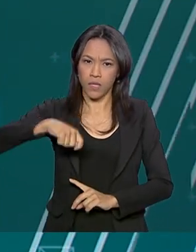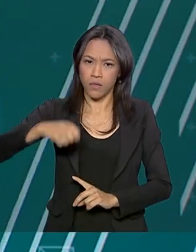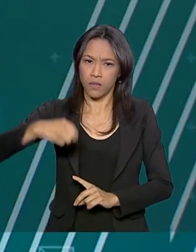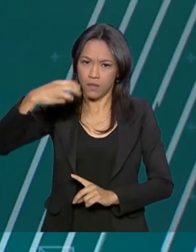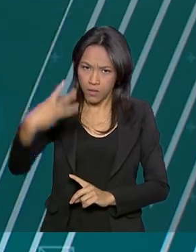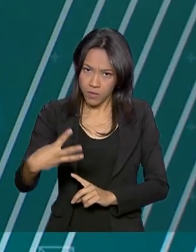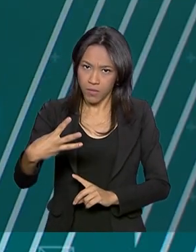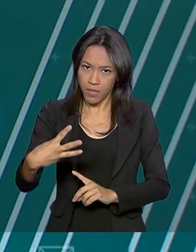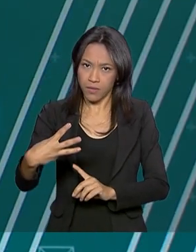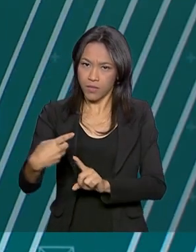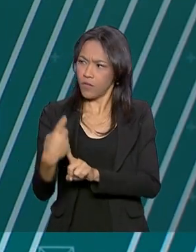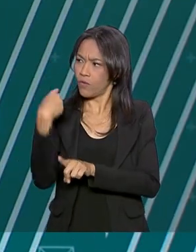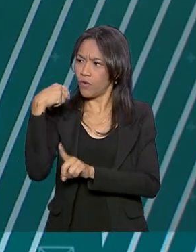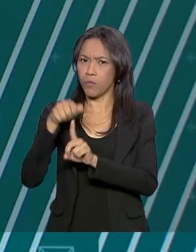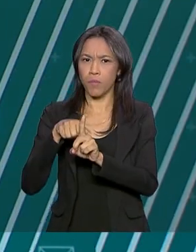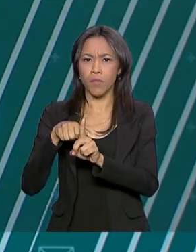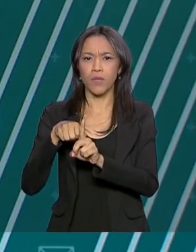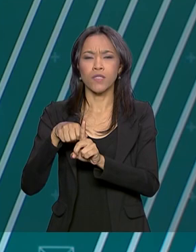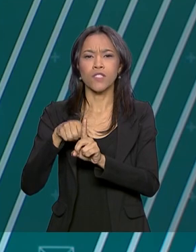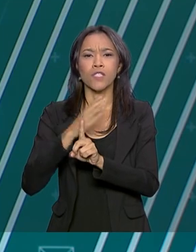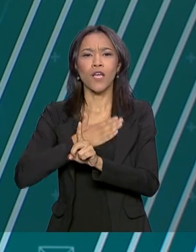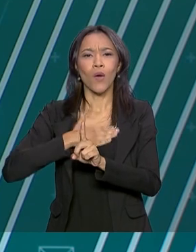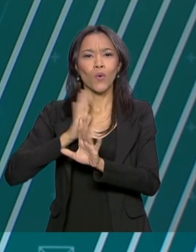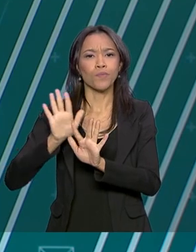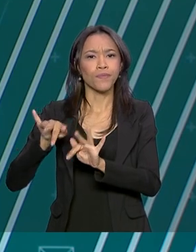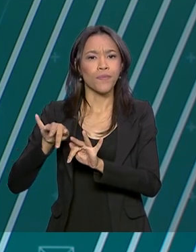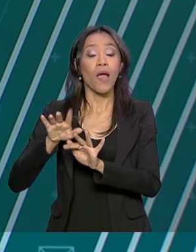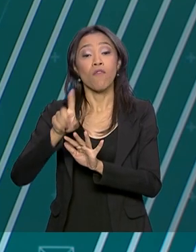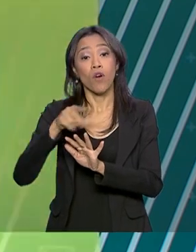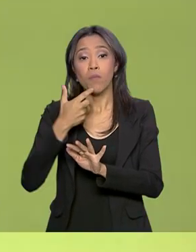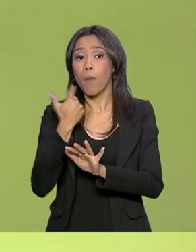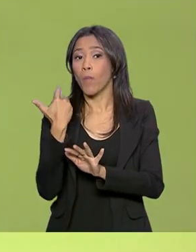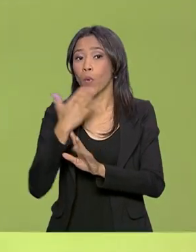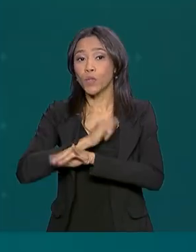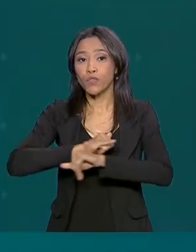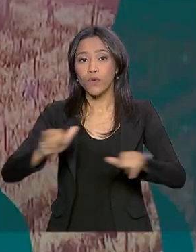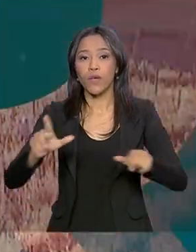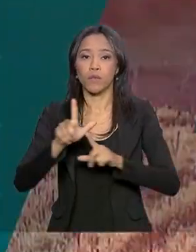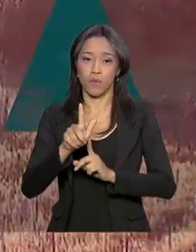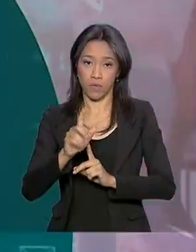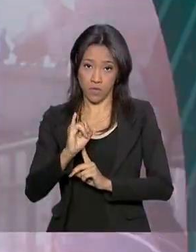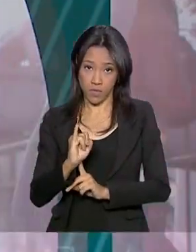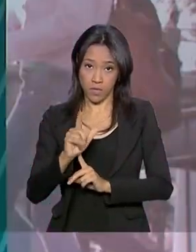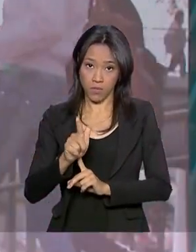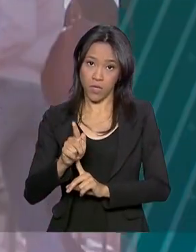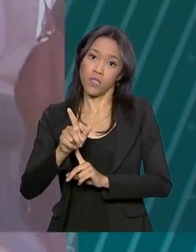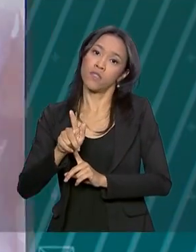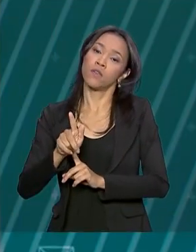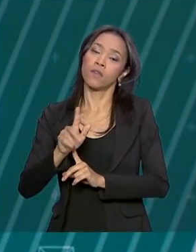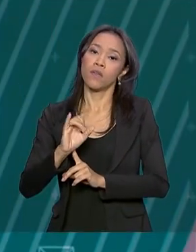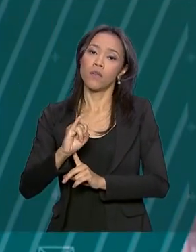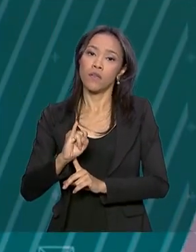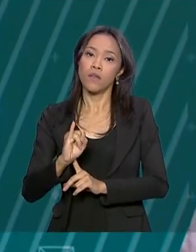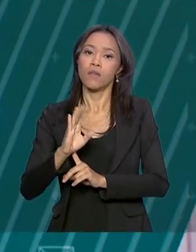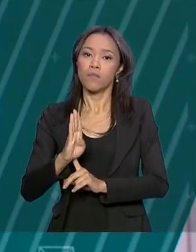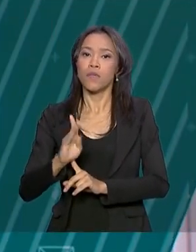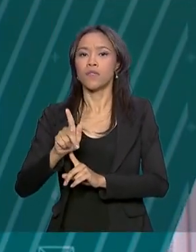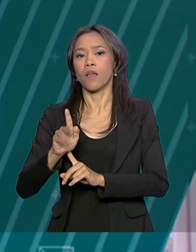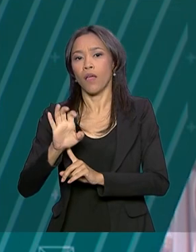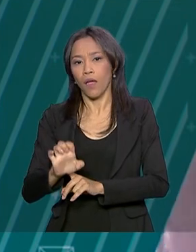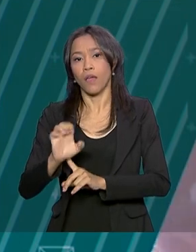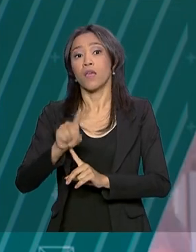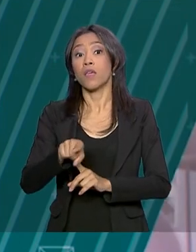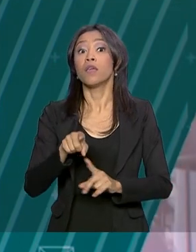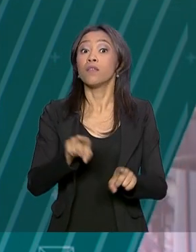encerrado em agosto. As informações foram divulgadas há pouco pelo IBGE e o crescimento do emprego informal